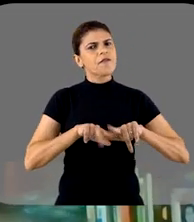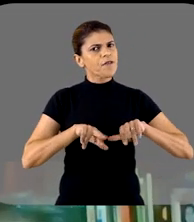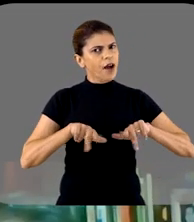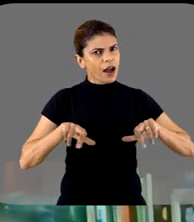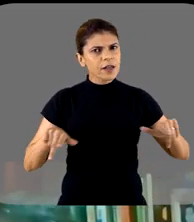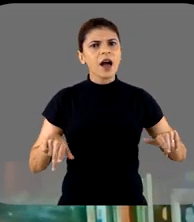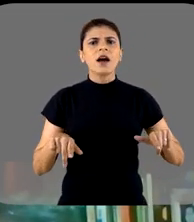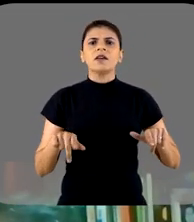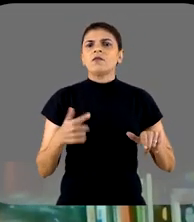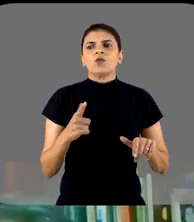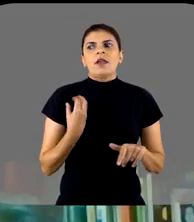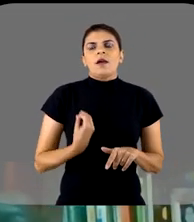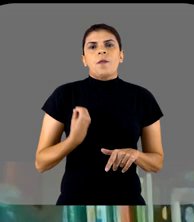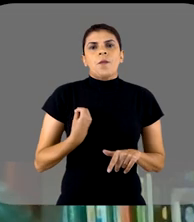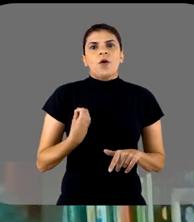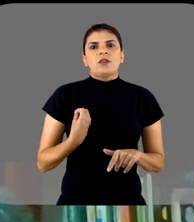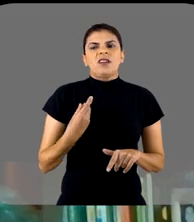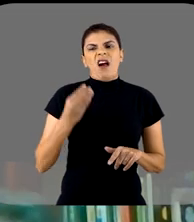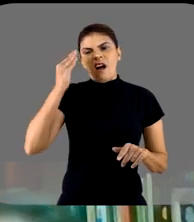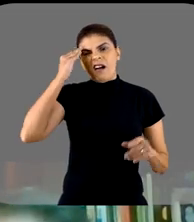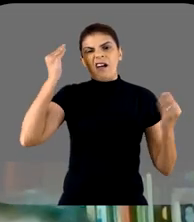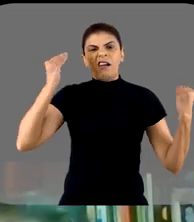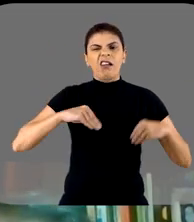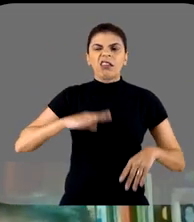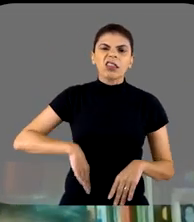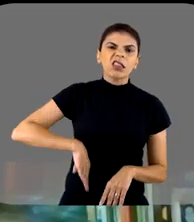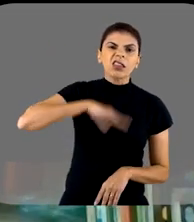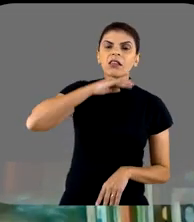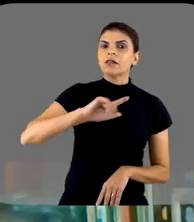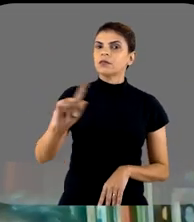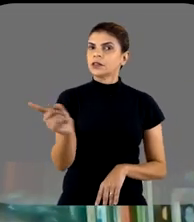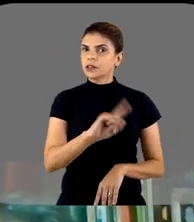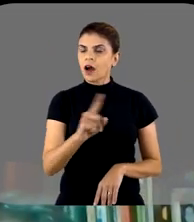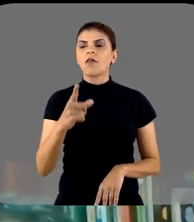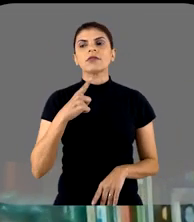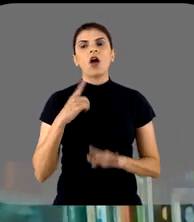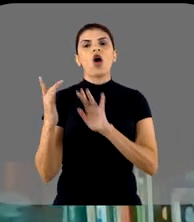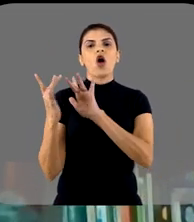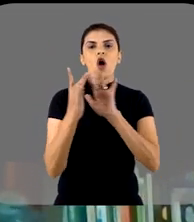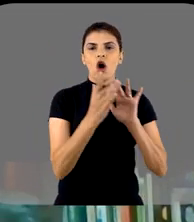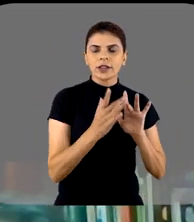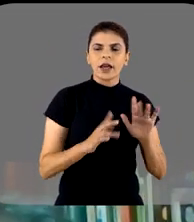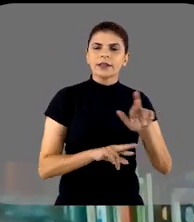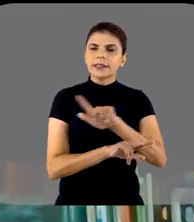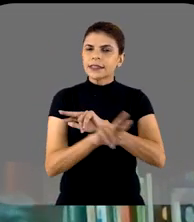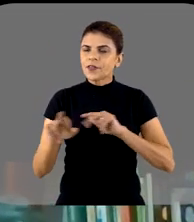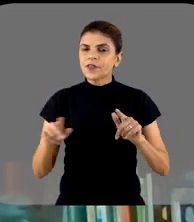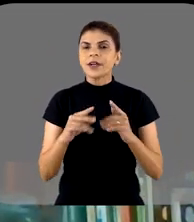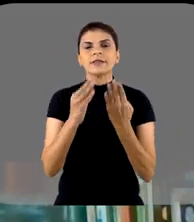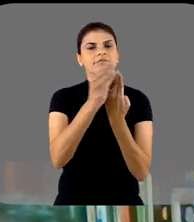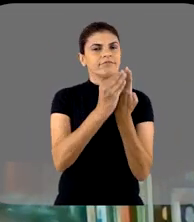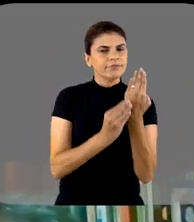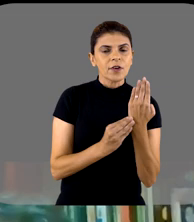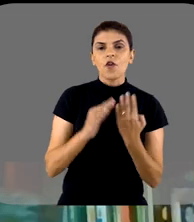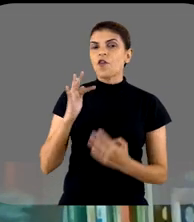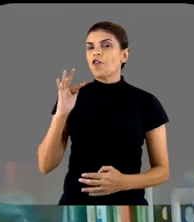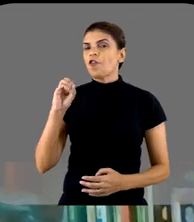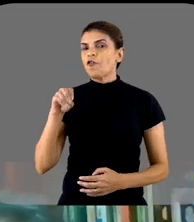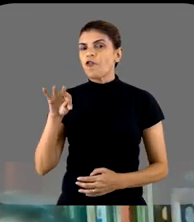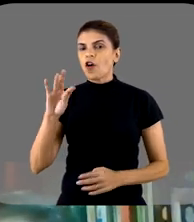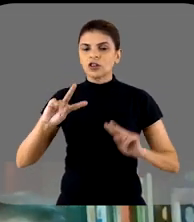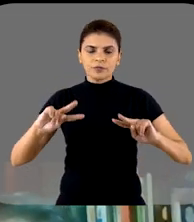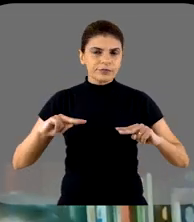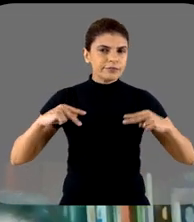muito variado, não há motivo para você se entediar. Pelo contrário, você vai ter contato a diferentes fontes, diferentes